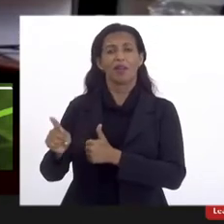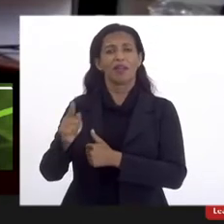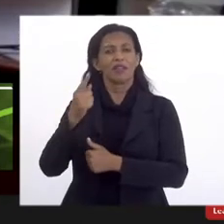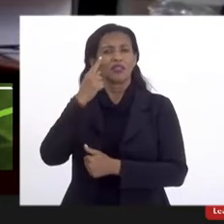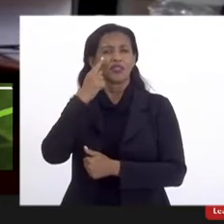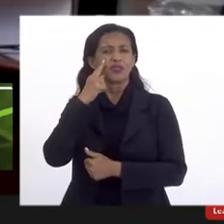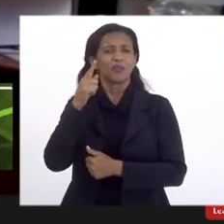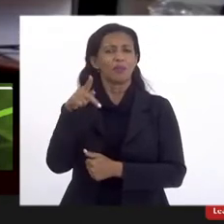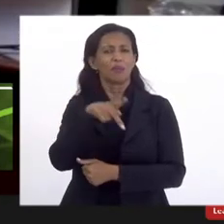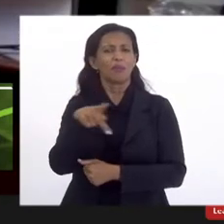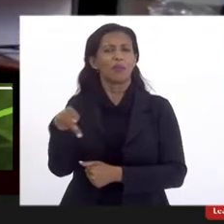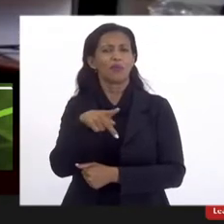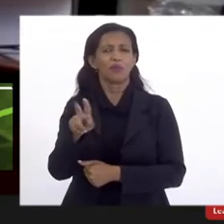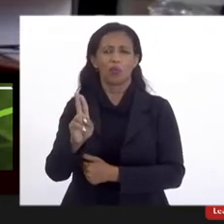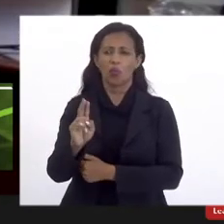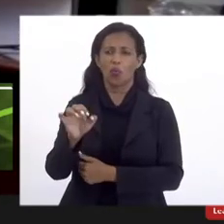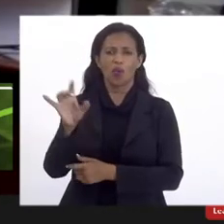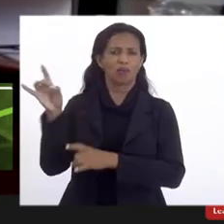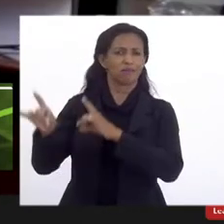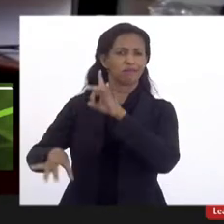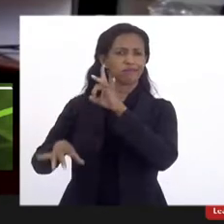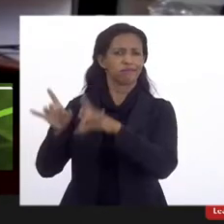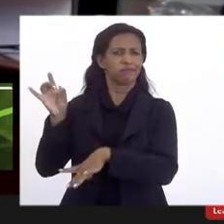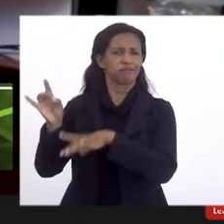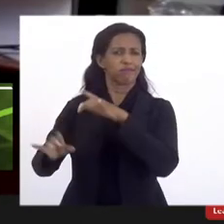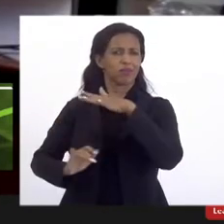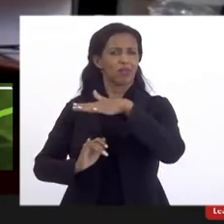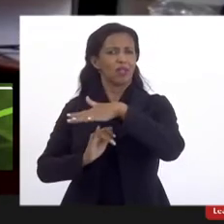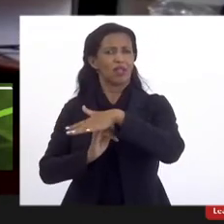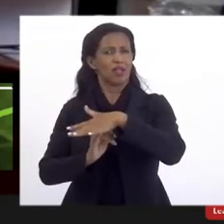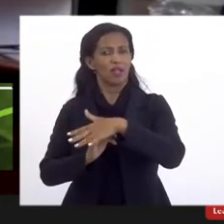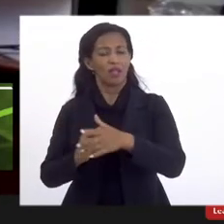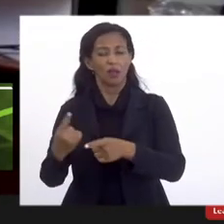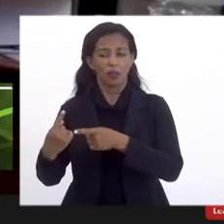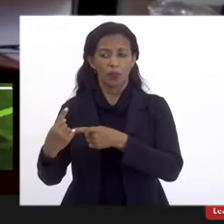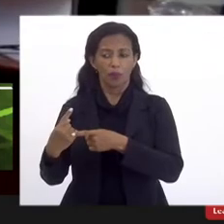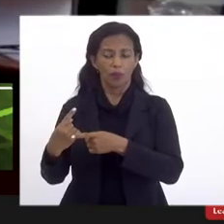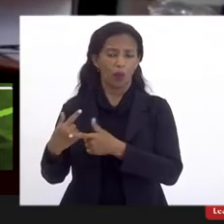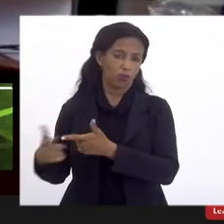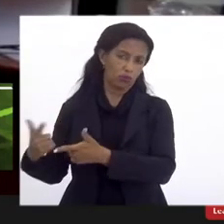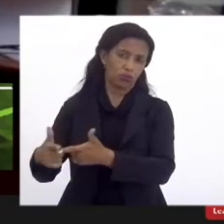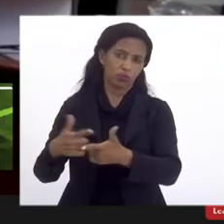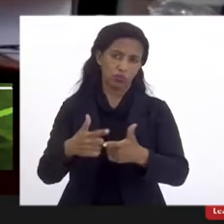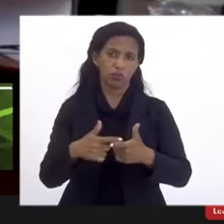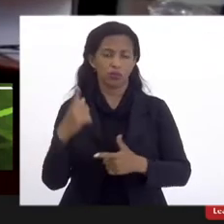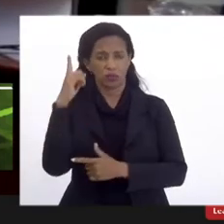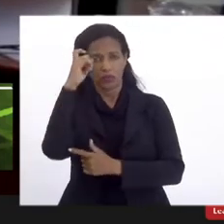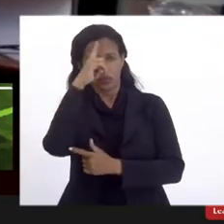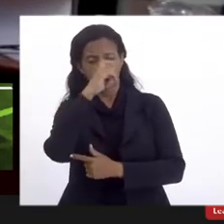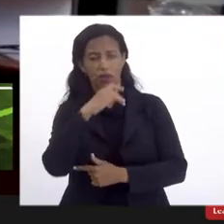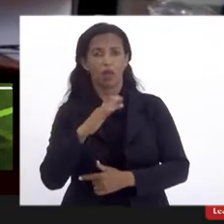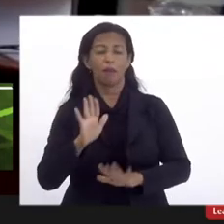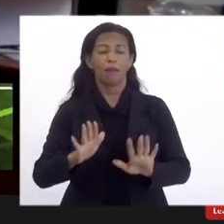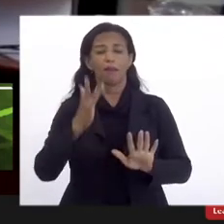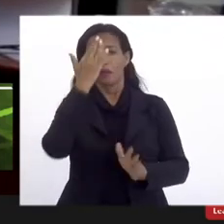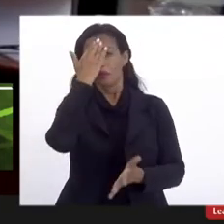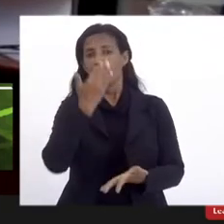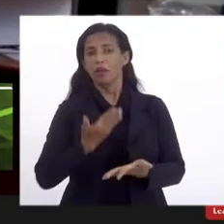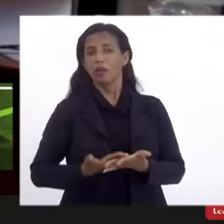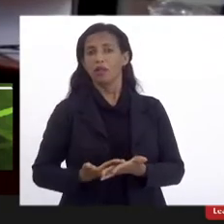abandonaram, inclusive, a instituição, tendo em vista as dificuldades, mas eu acredito que com essa